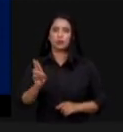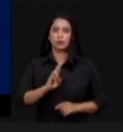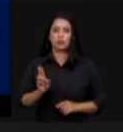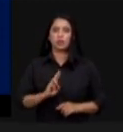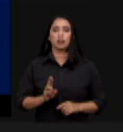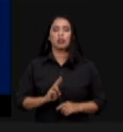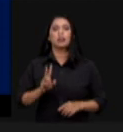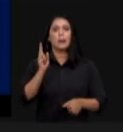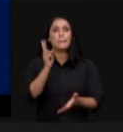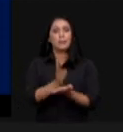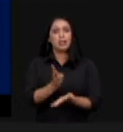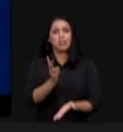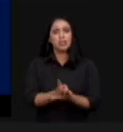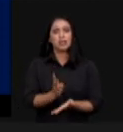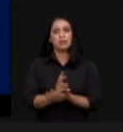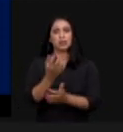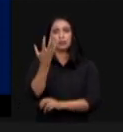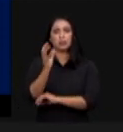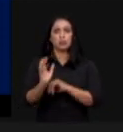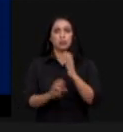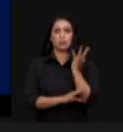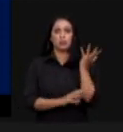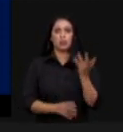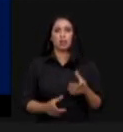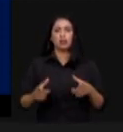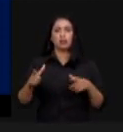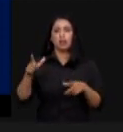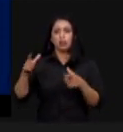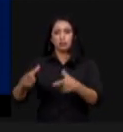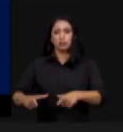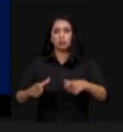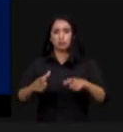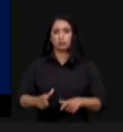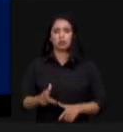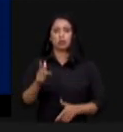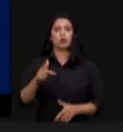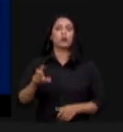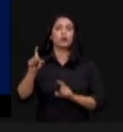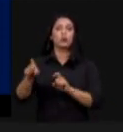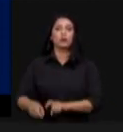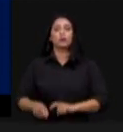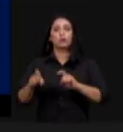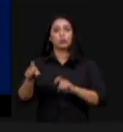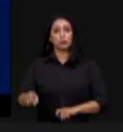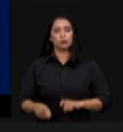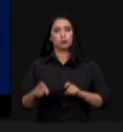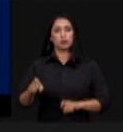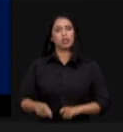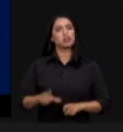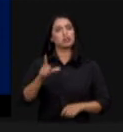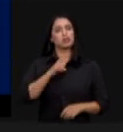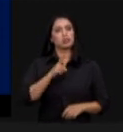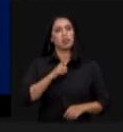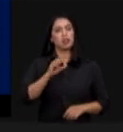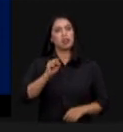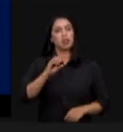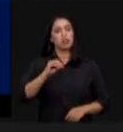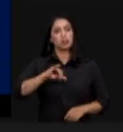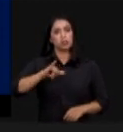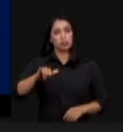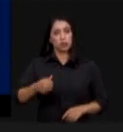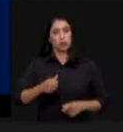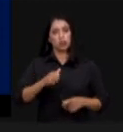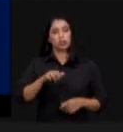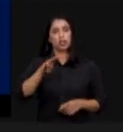preservação do meio ambiente em propriedades rurais. E a cultura que mais preserva e contribui para isso é a soja e o milho,